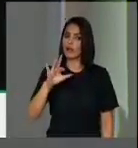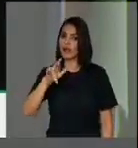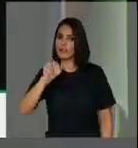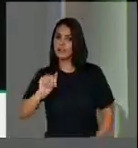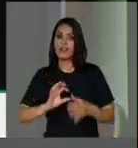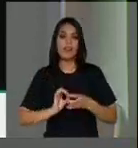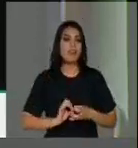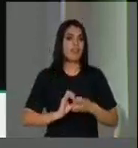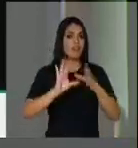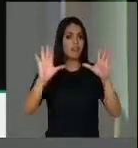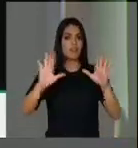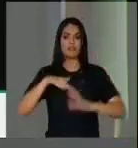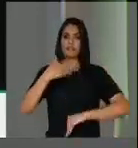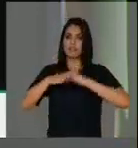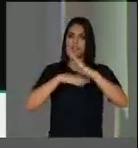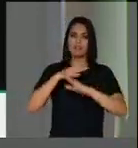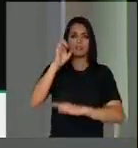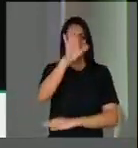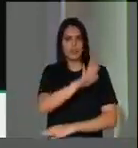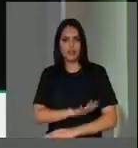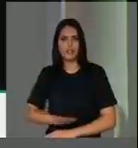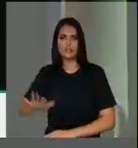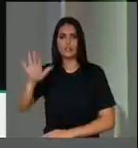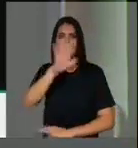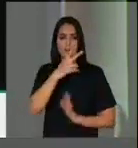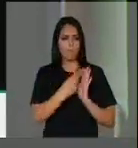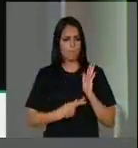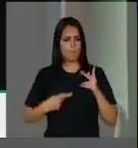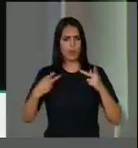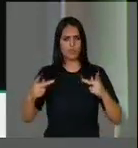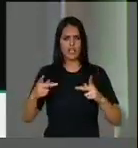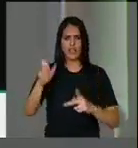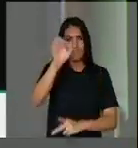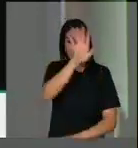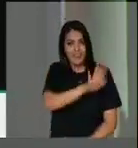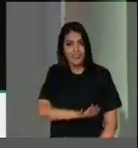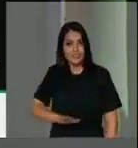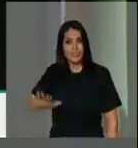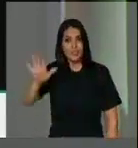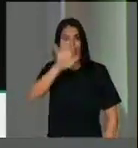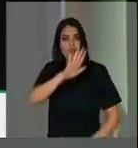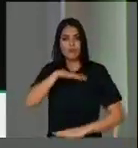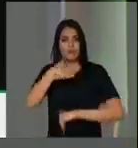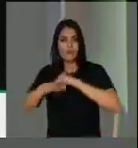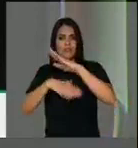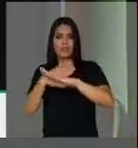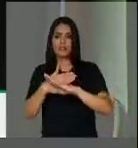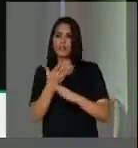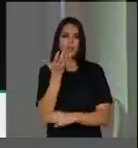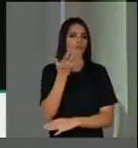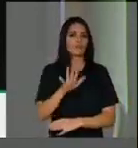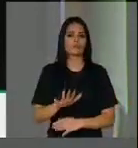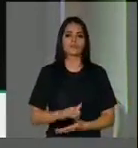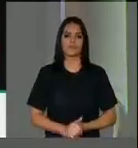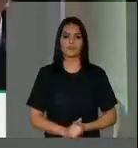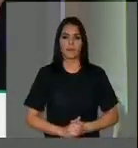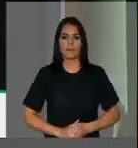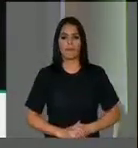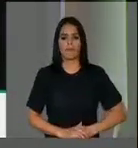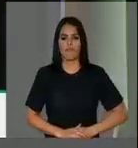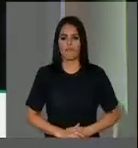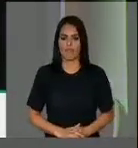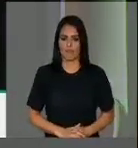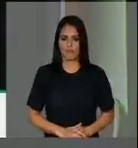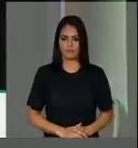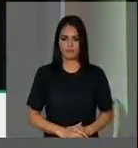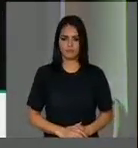compromisso com o desenvolvimento nacional, com o projeto nacional de desenvolvimento, contra a desindustrialização